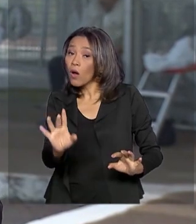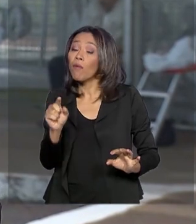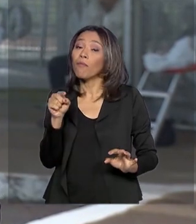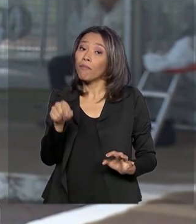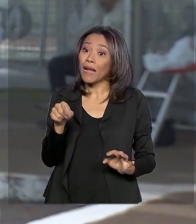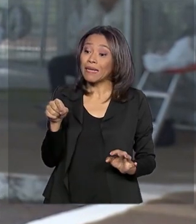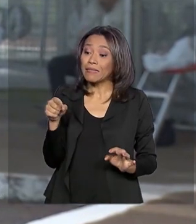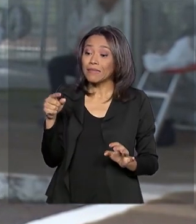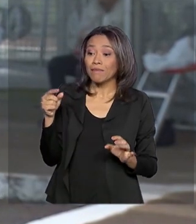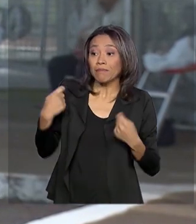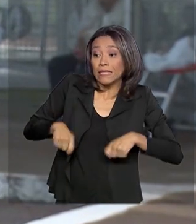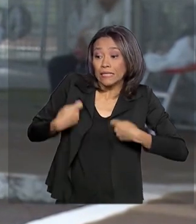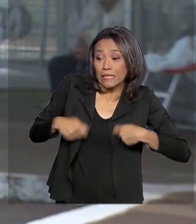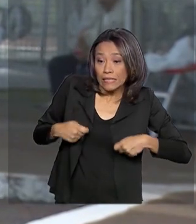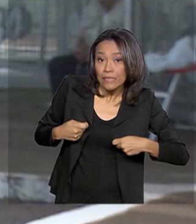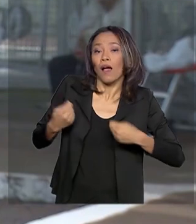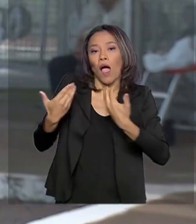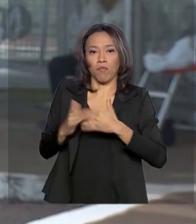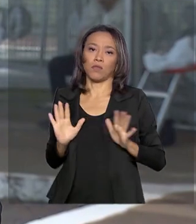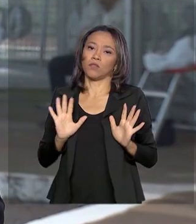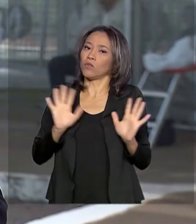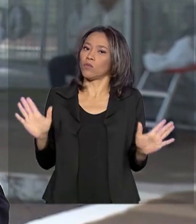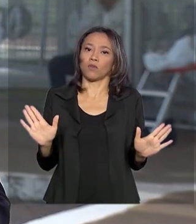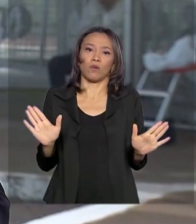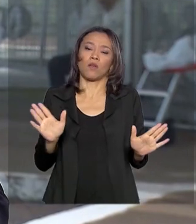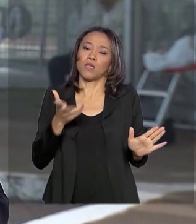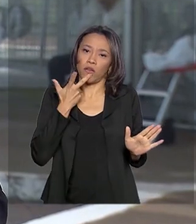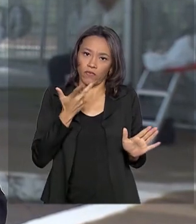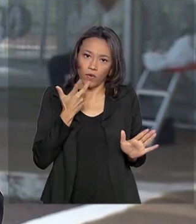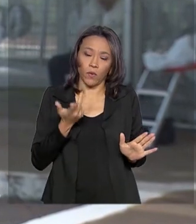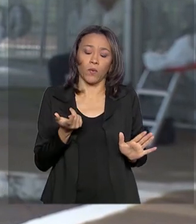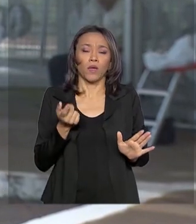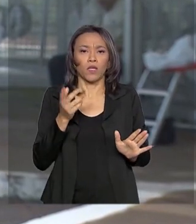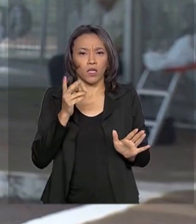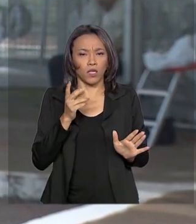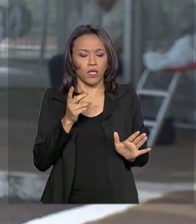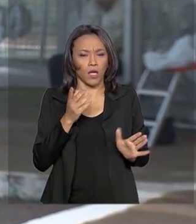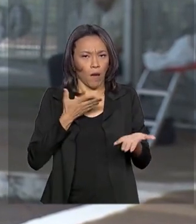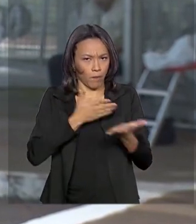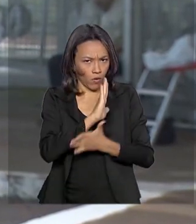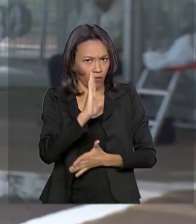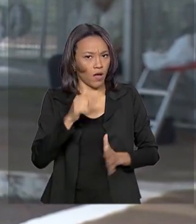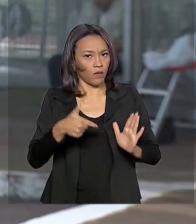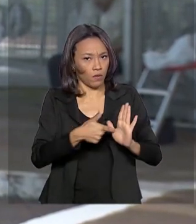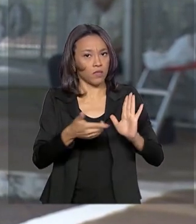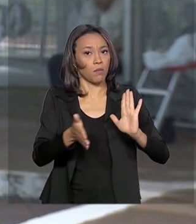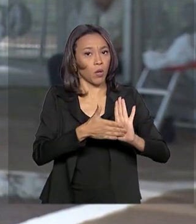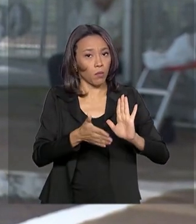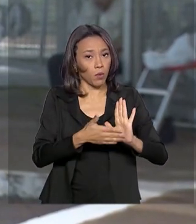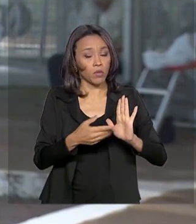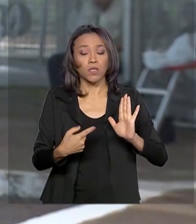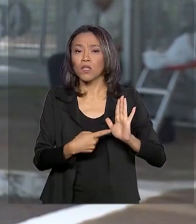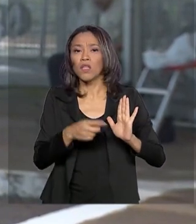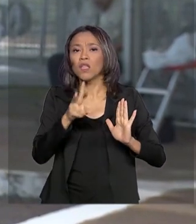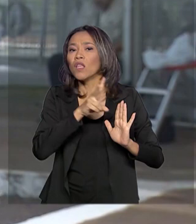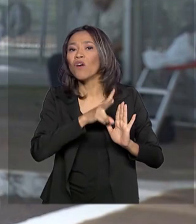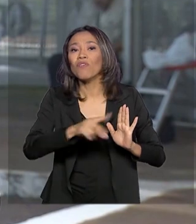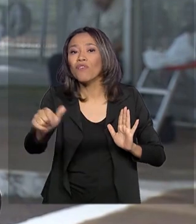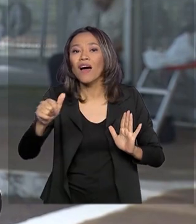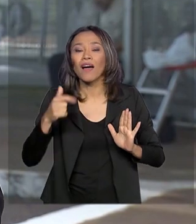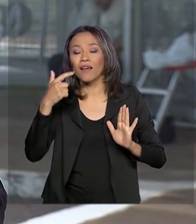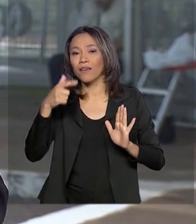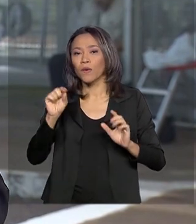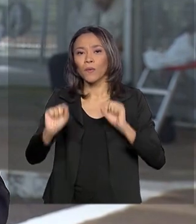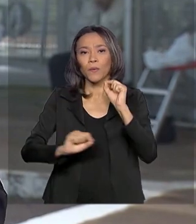essenciais. E ele disse também, mais uma vez, que uma vez aprovada essa proposta, ela não vai mexer com os atuais